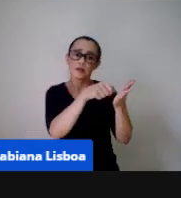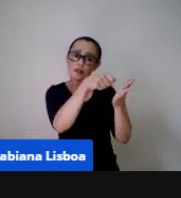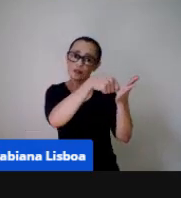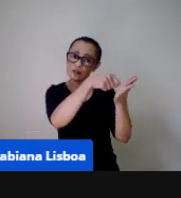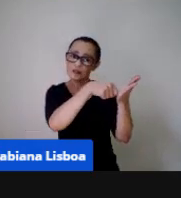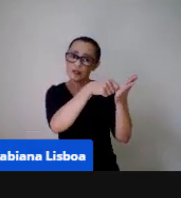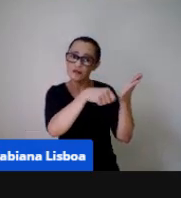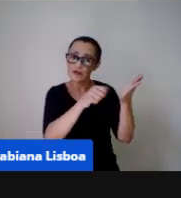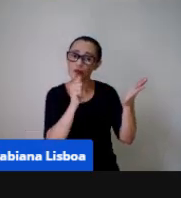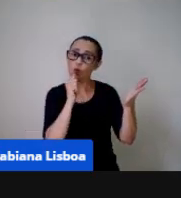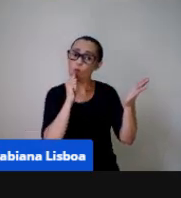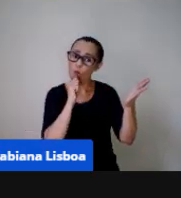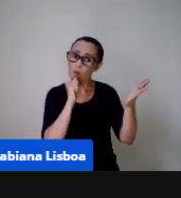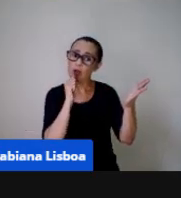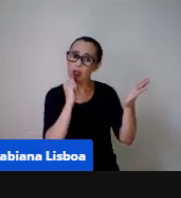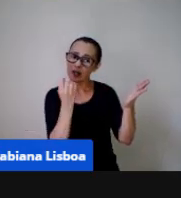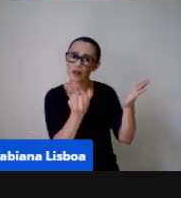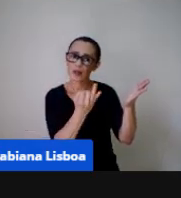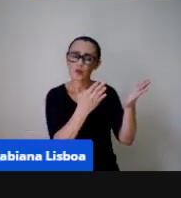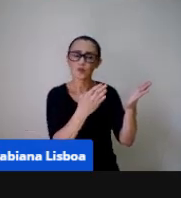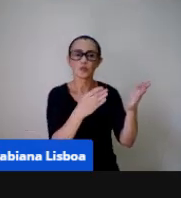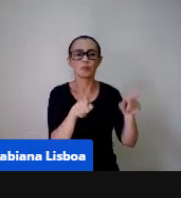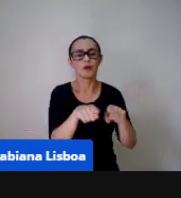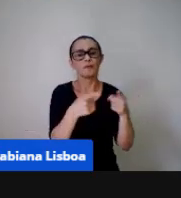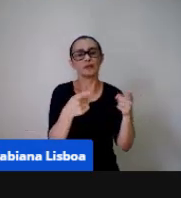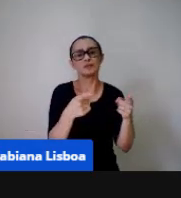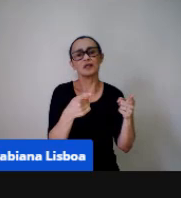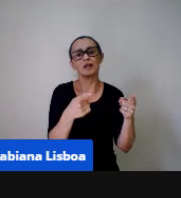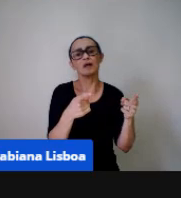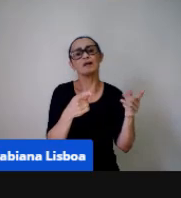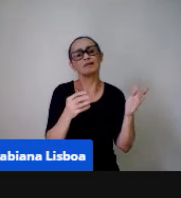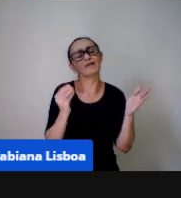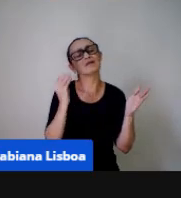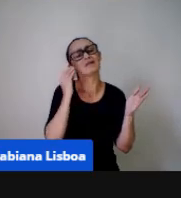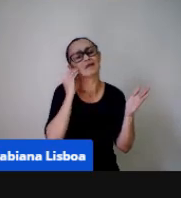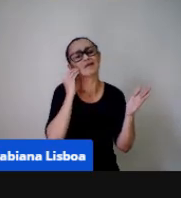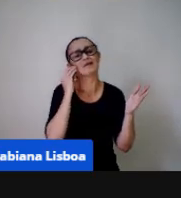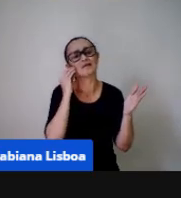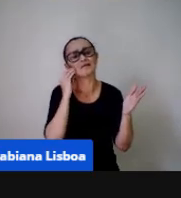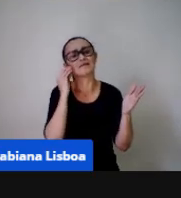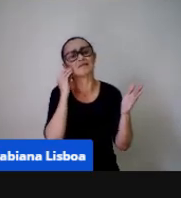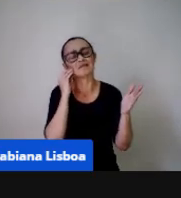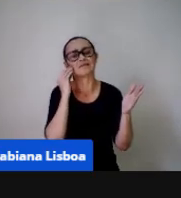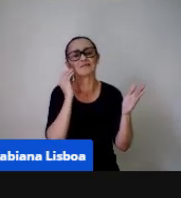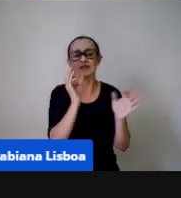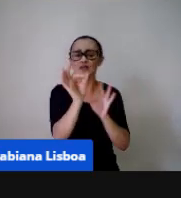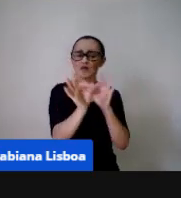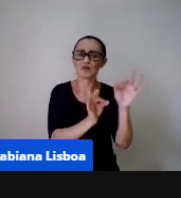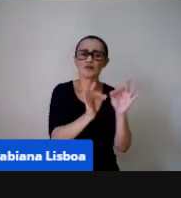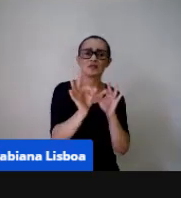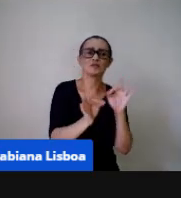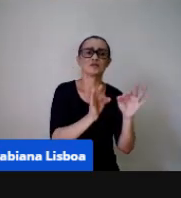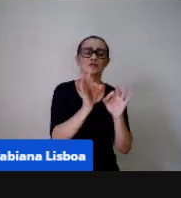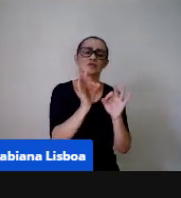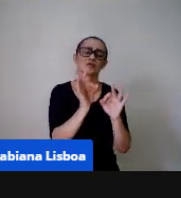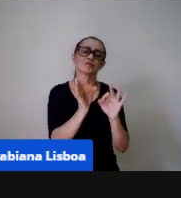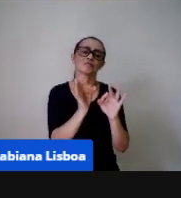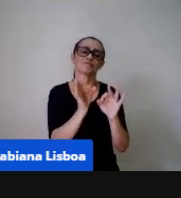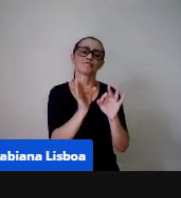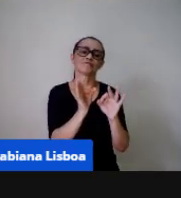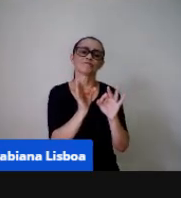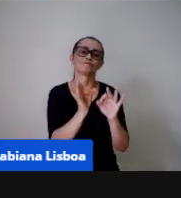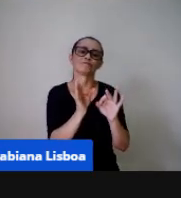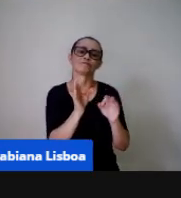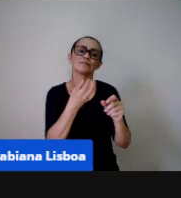mas elas tentam fazer elas fazem participação na construção dessa tabela elas utilizam socialmente